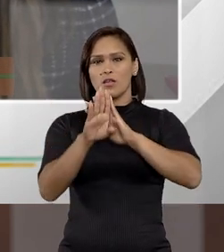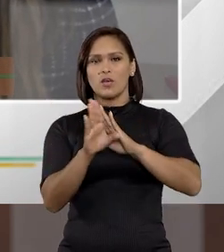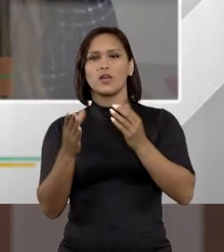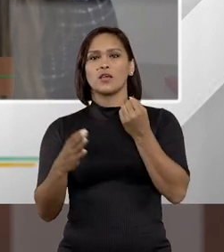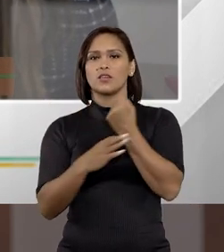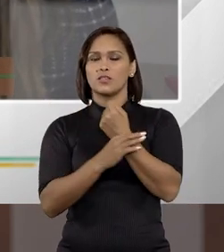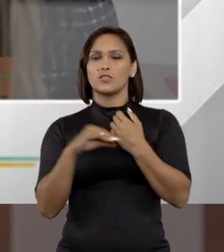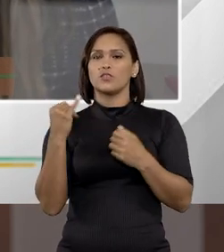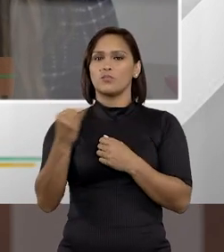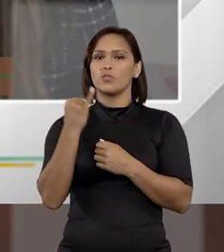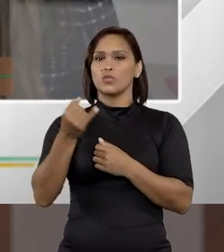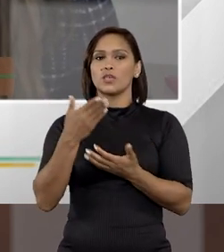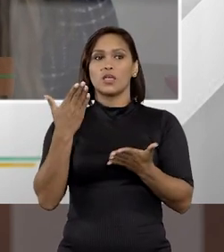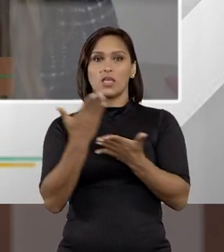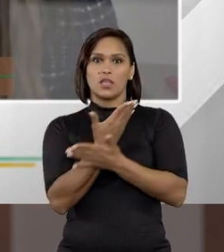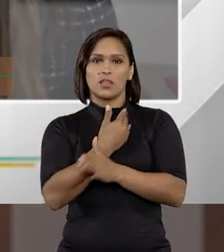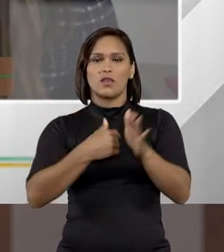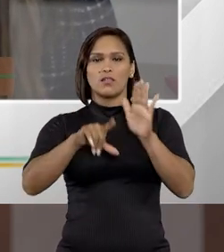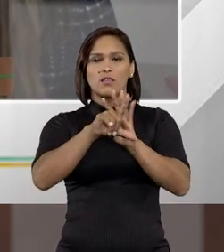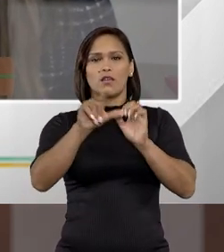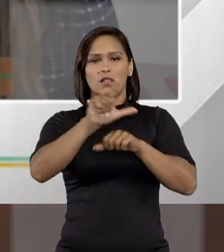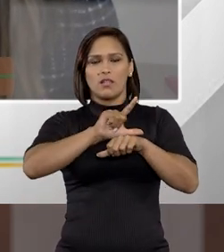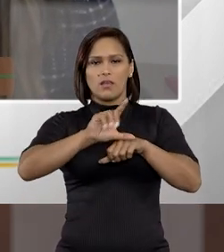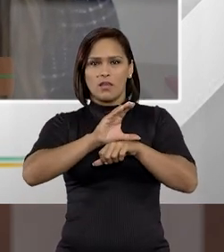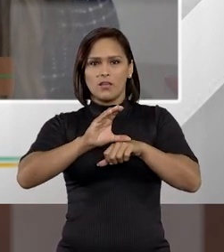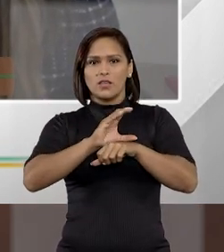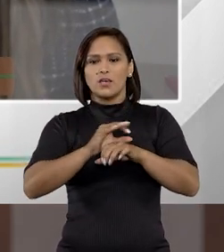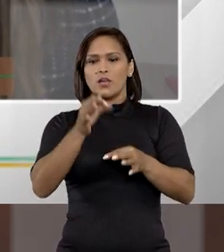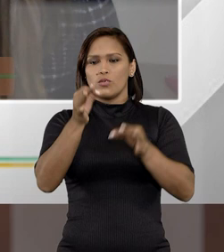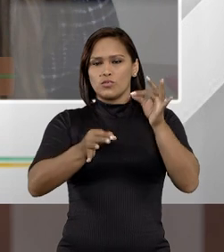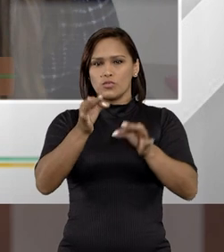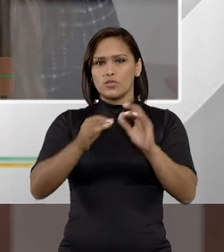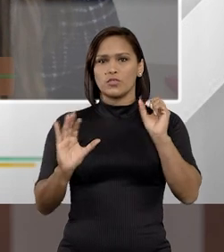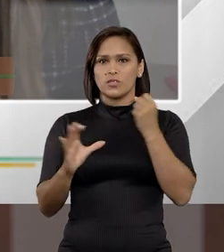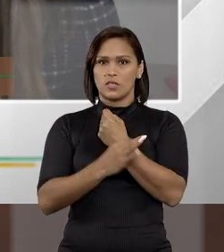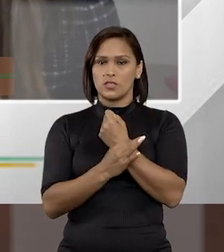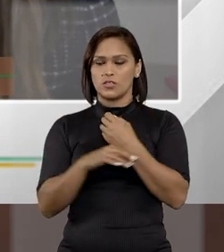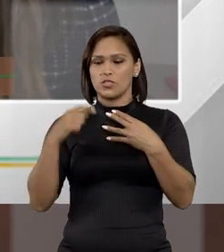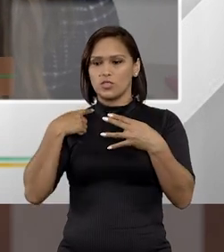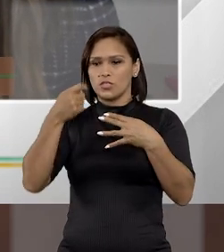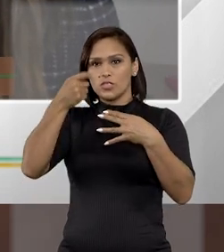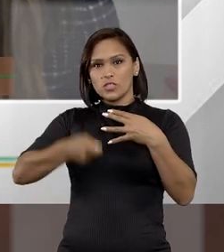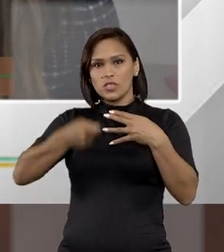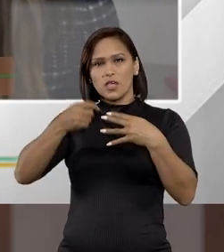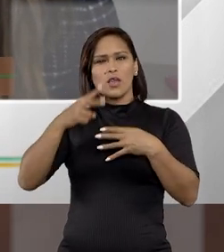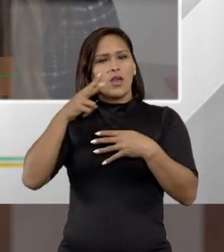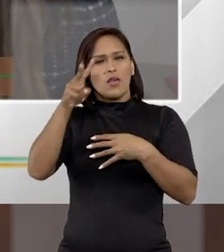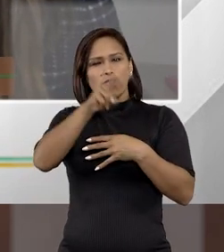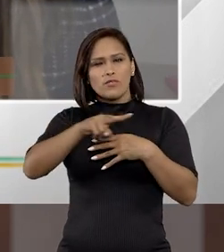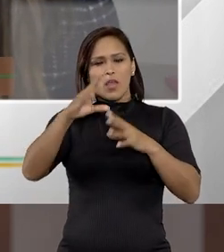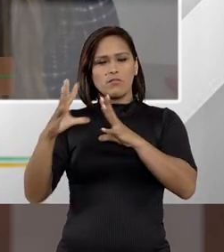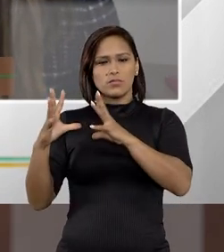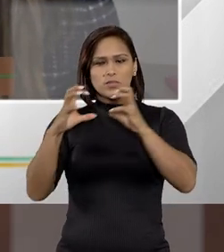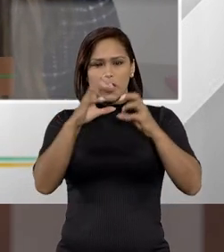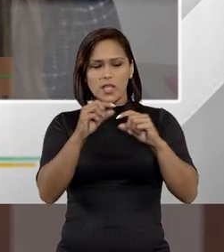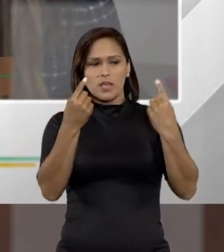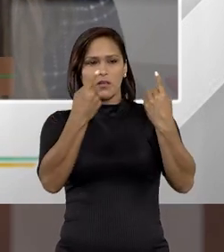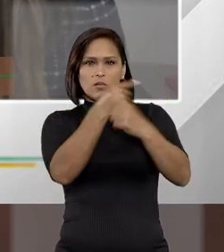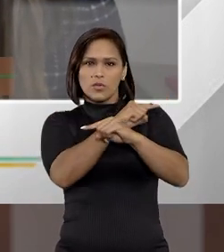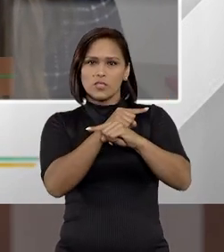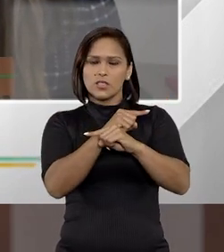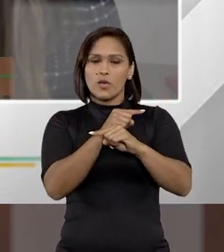uma garantia que é fundamental e que está prevista na Constituição, que é o juiz de garantias, a gente vê aí tanta briga, tanta